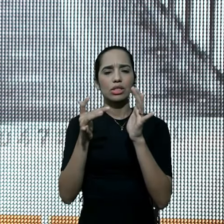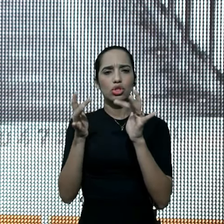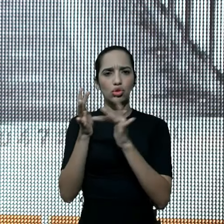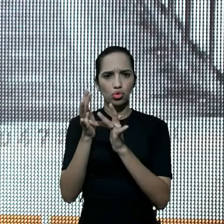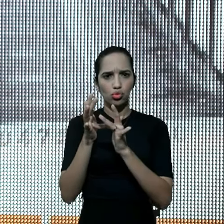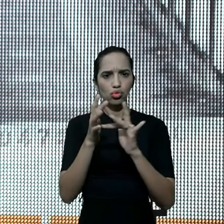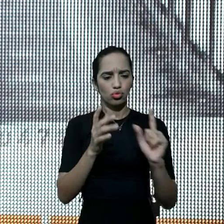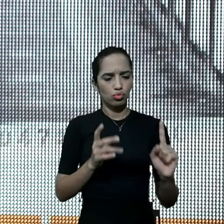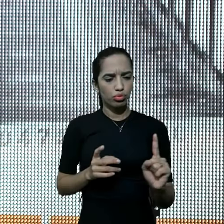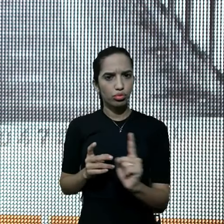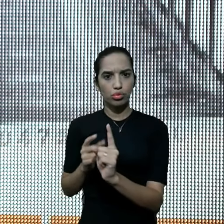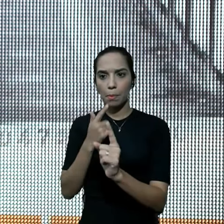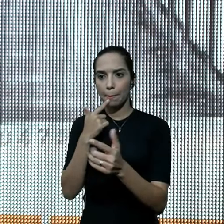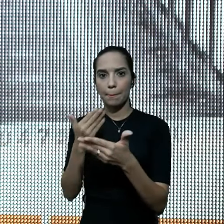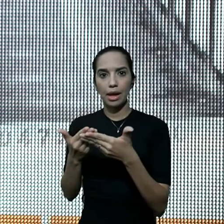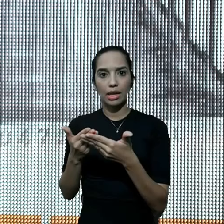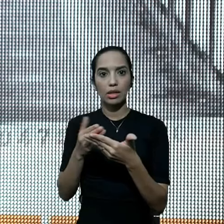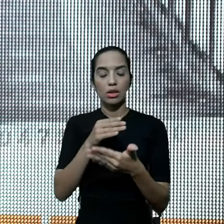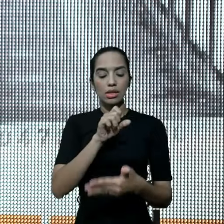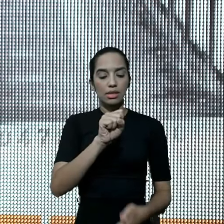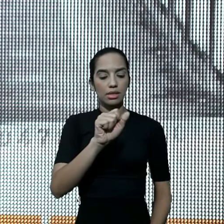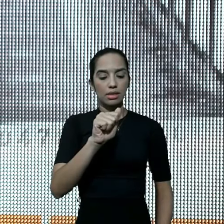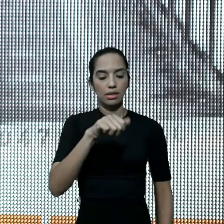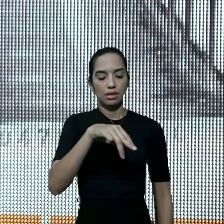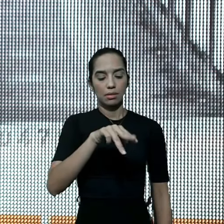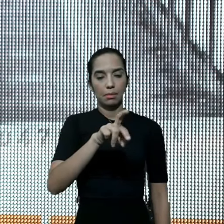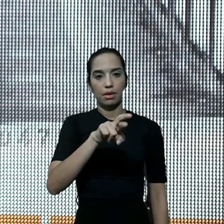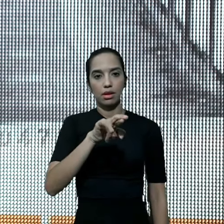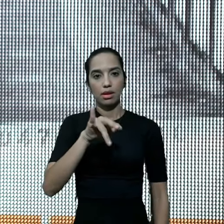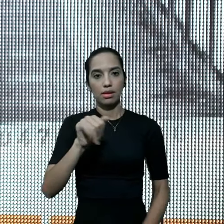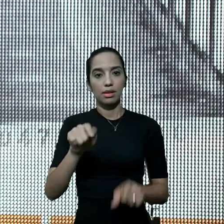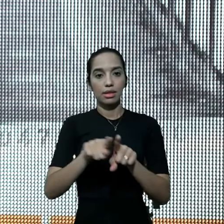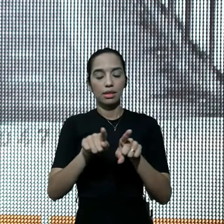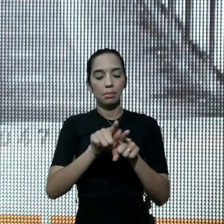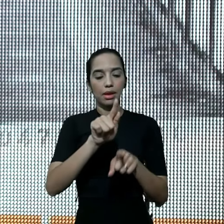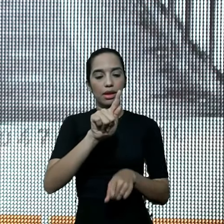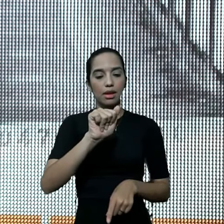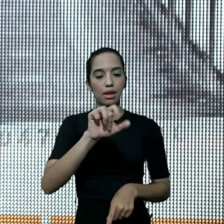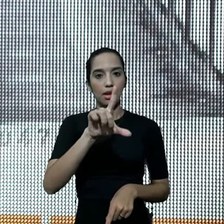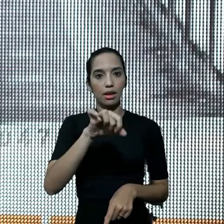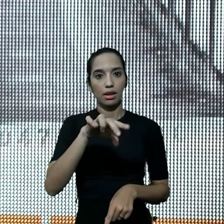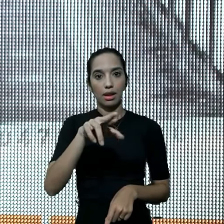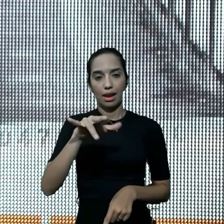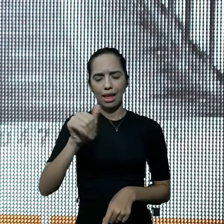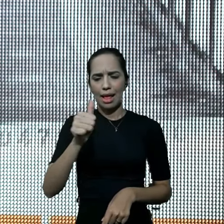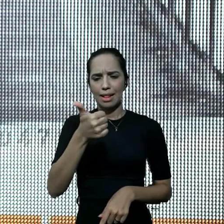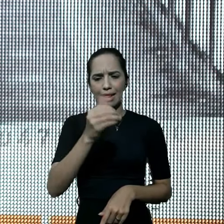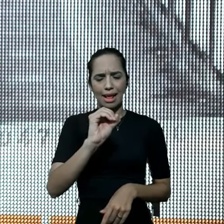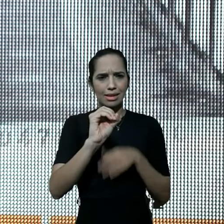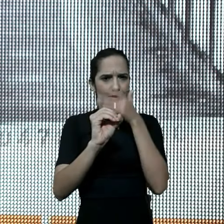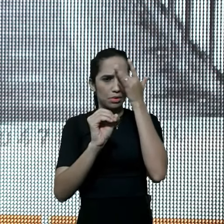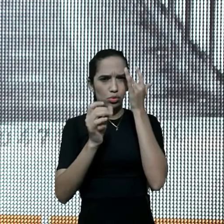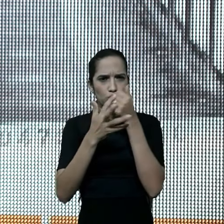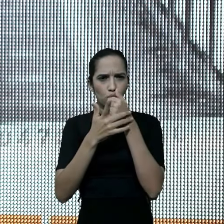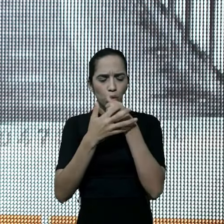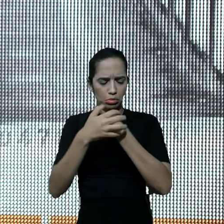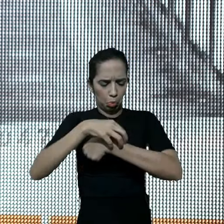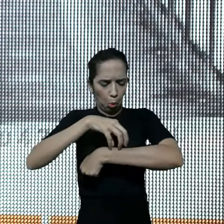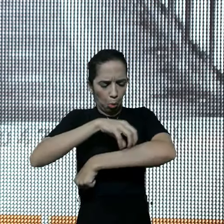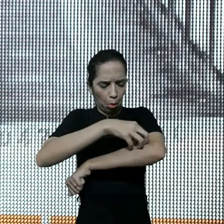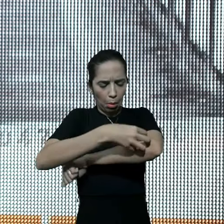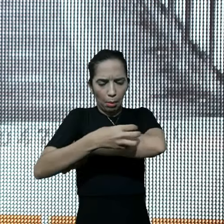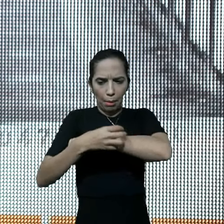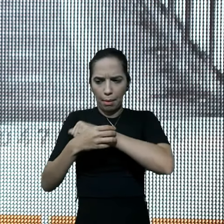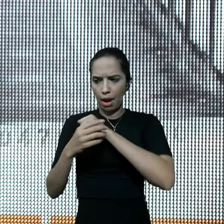divisa entre Samaria e Galiléia, ao entrar num povoado, dez leprosos dirigiram-se a Ele, ficaram a certa